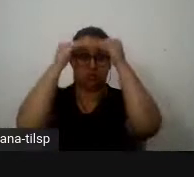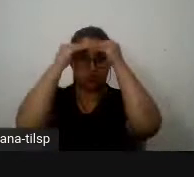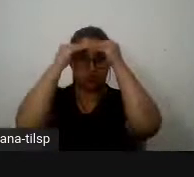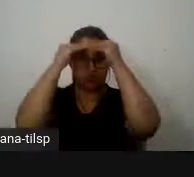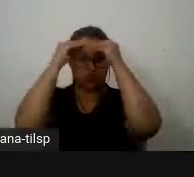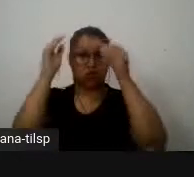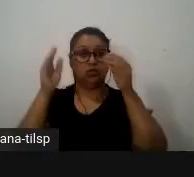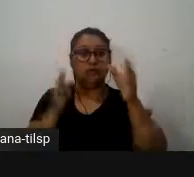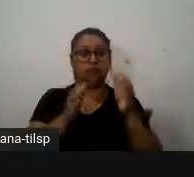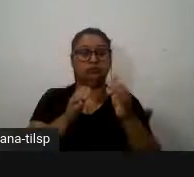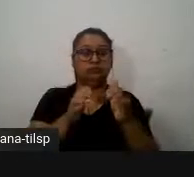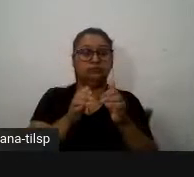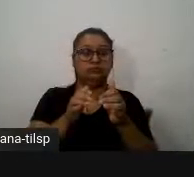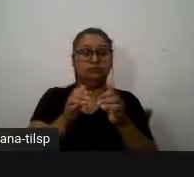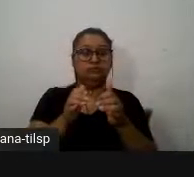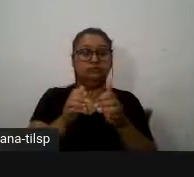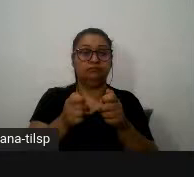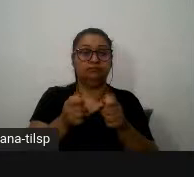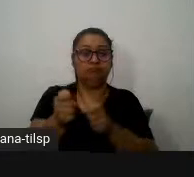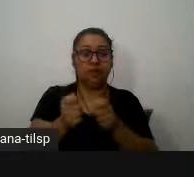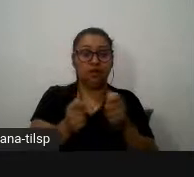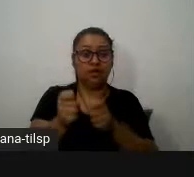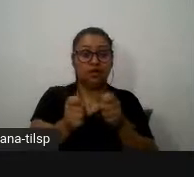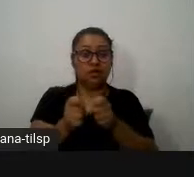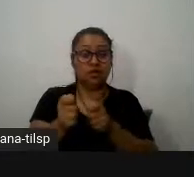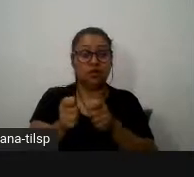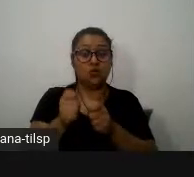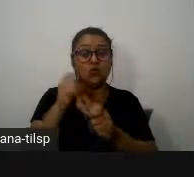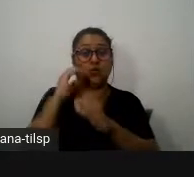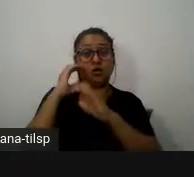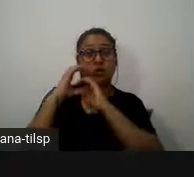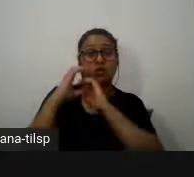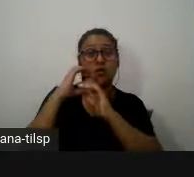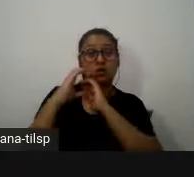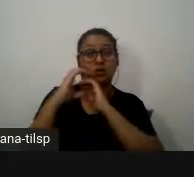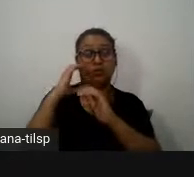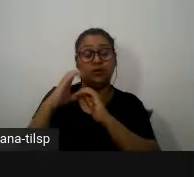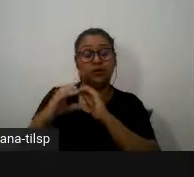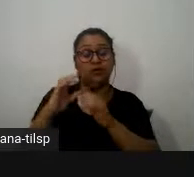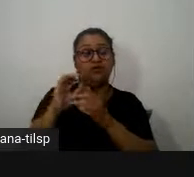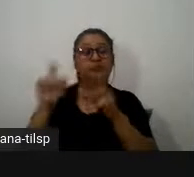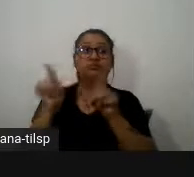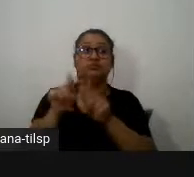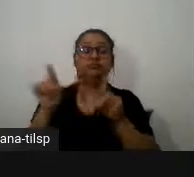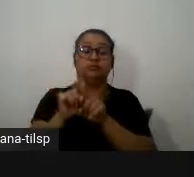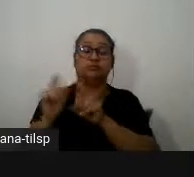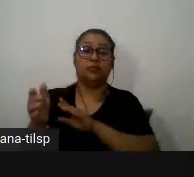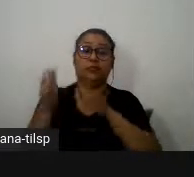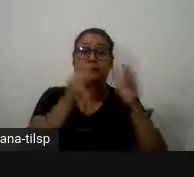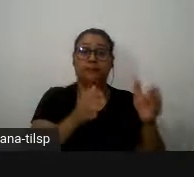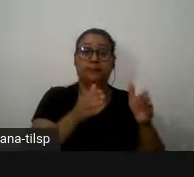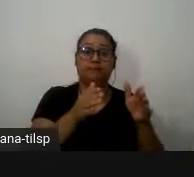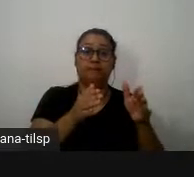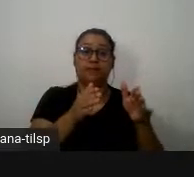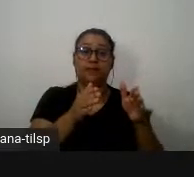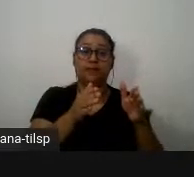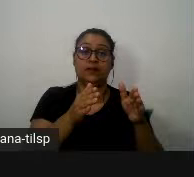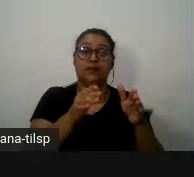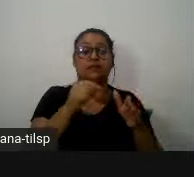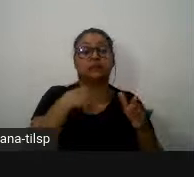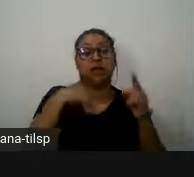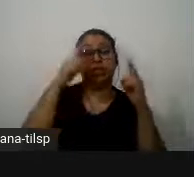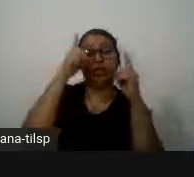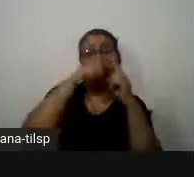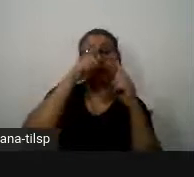direcionam a intencionalidade comunicativa por um lado e por outro podemos quase falar de tipo de